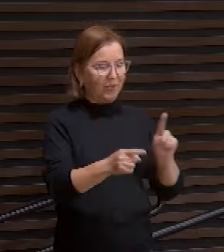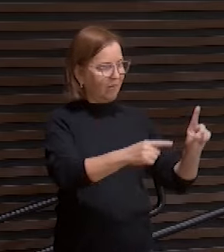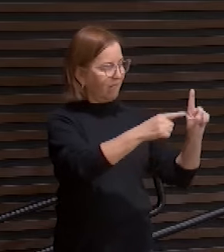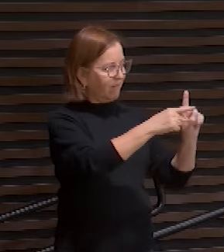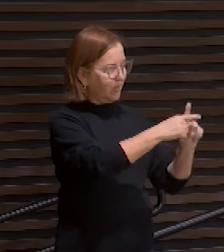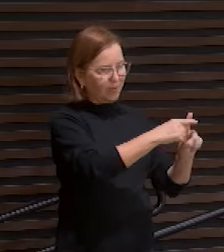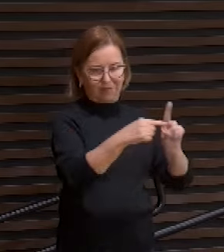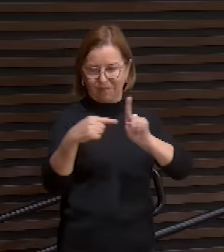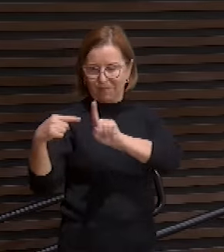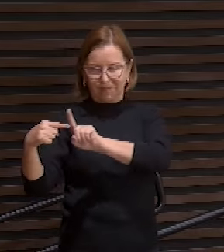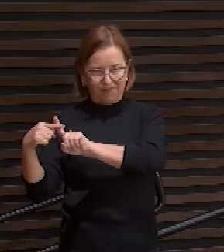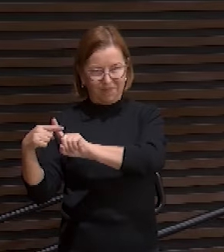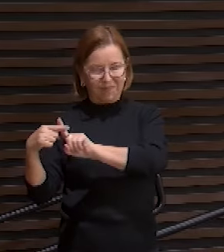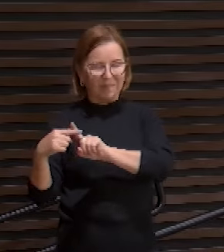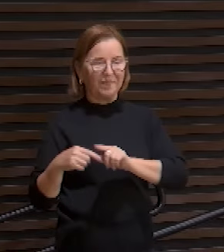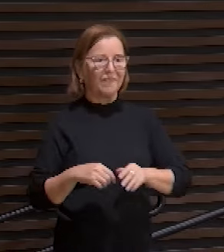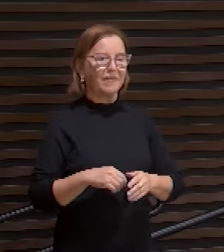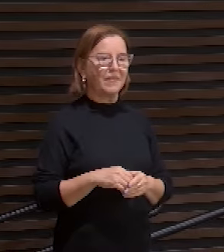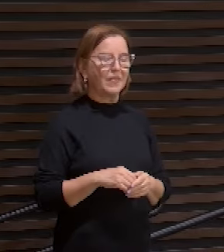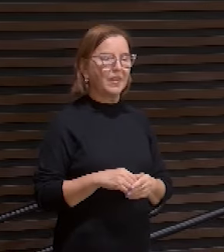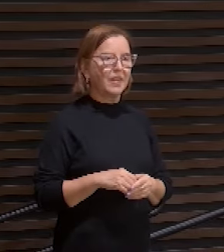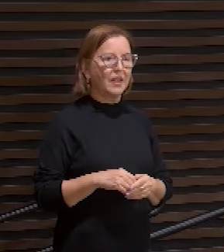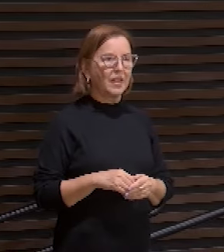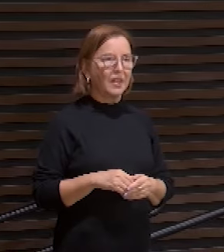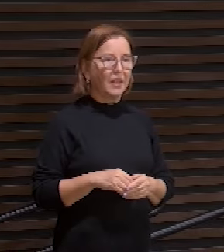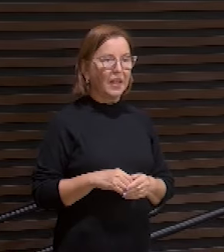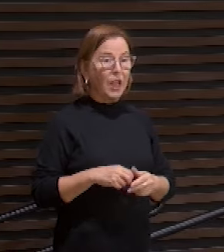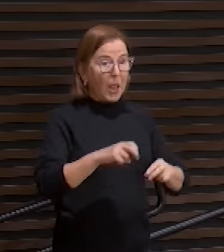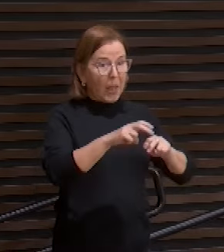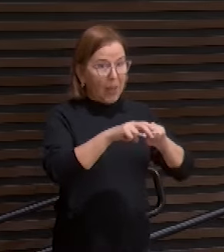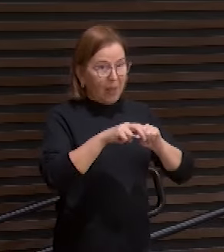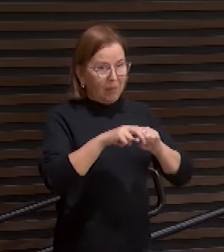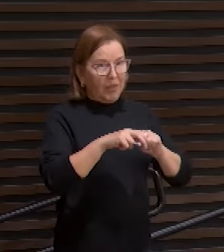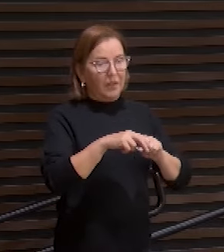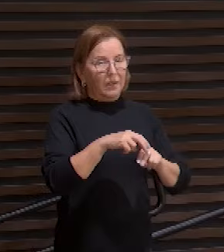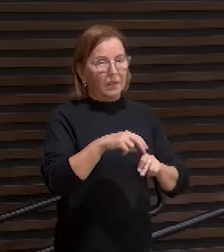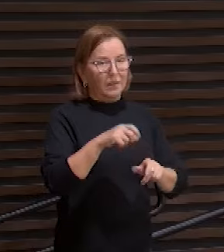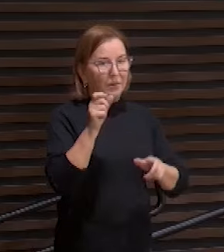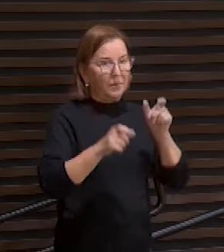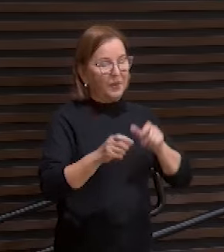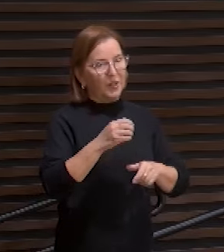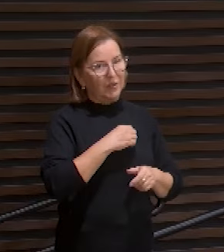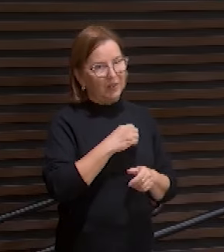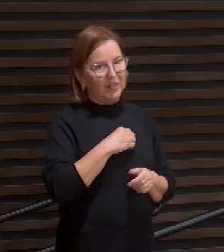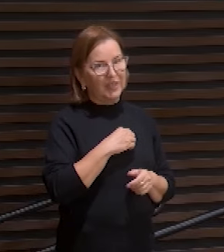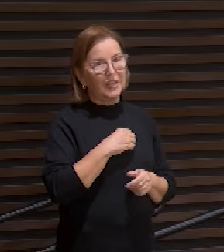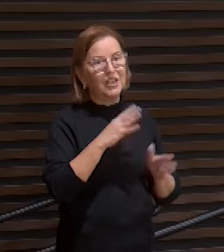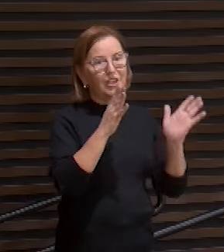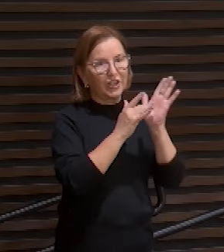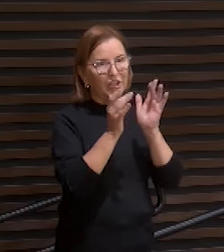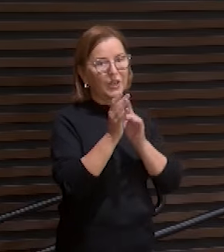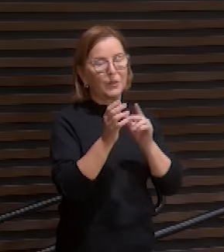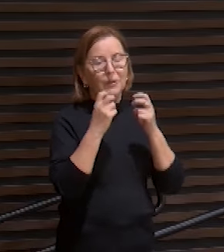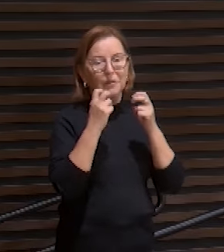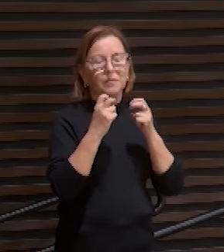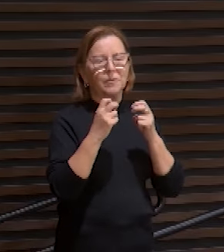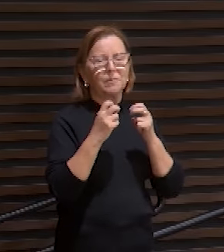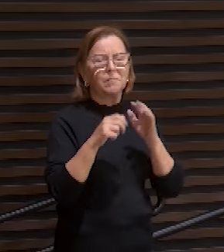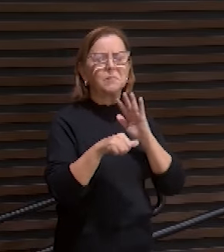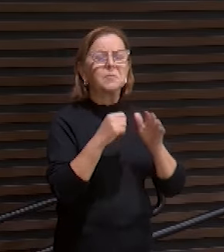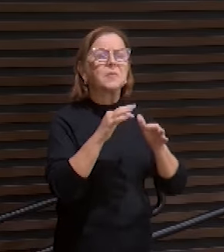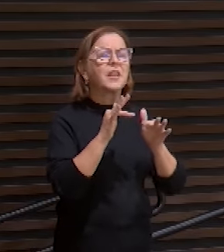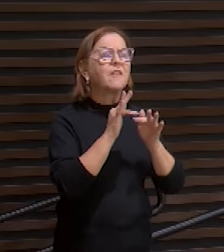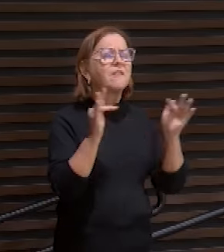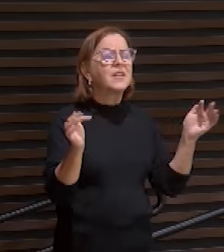e ainda no contexto primário quando ele diz que ele pelos transgressores intercedeu vocês lembram que a primeira fala dele na cruz qual foi? pai